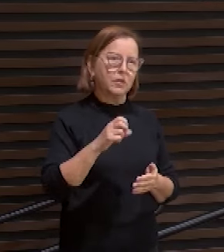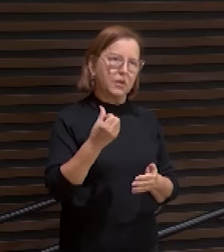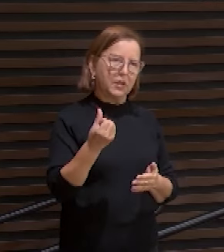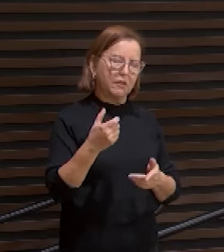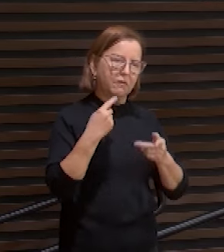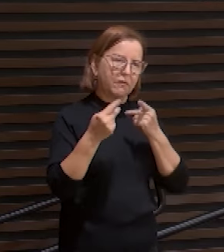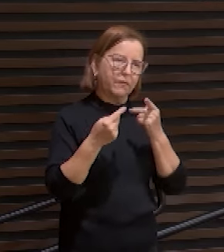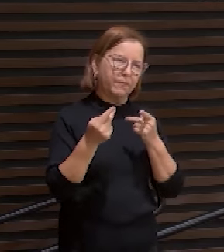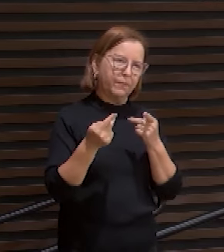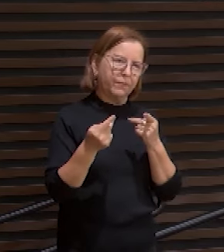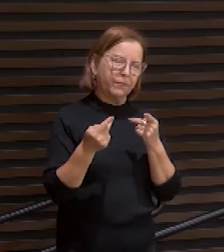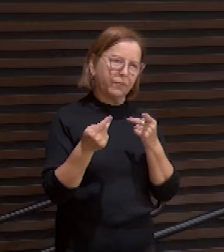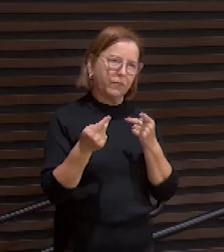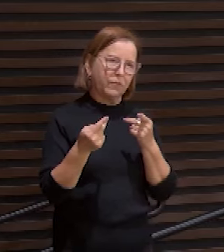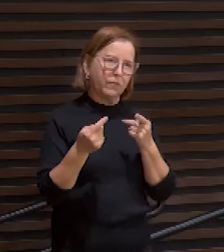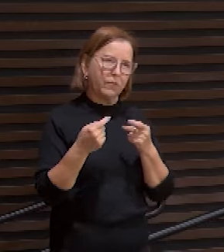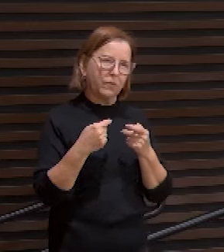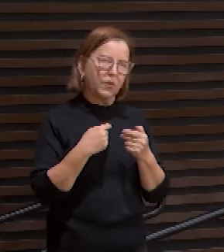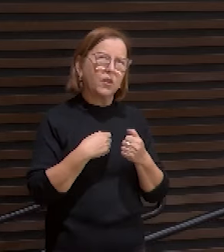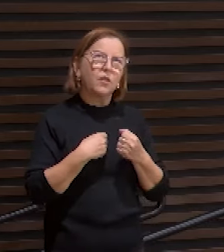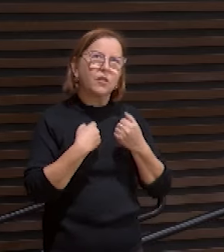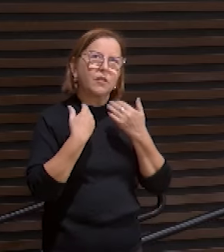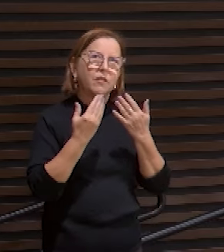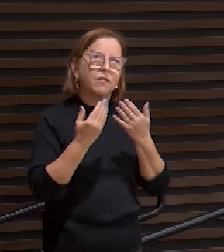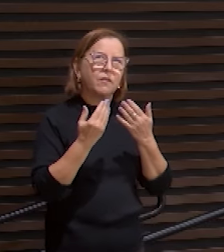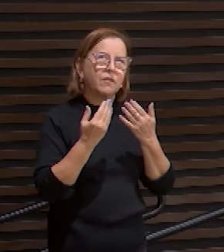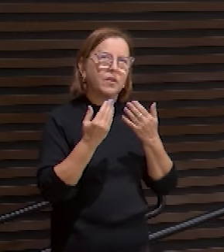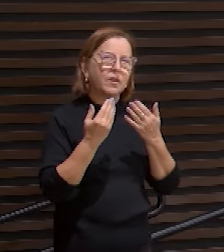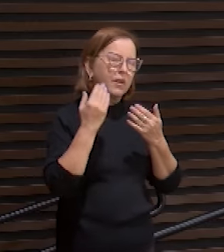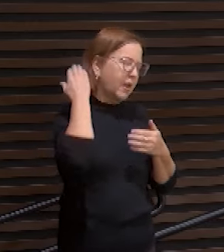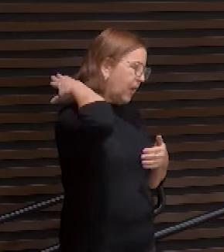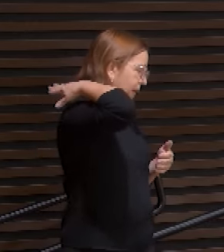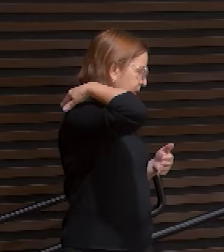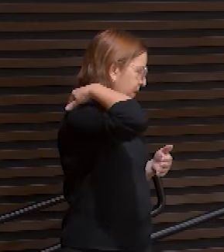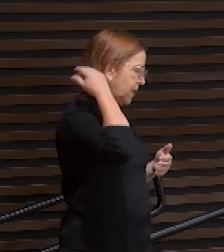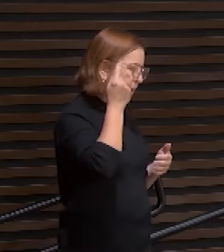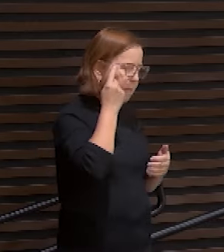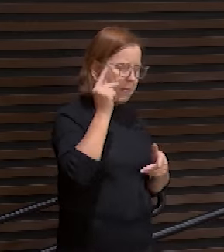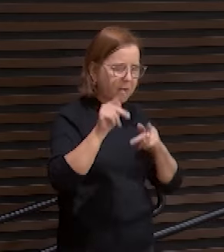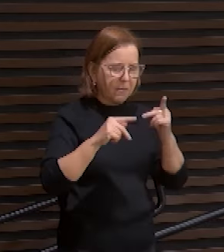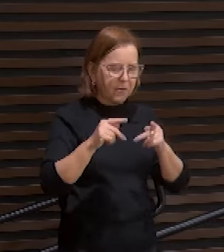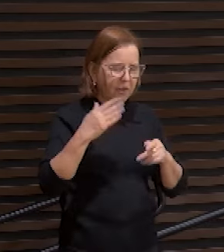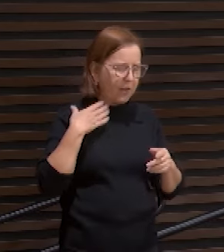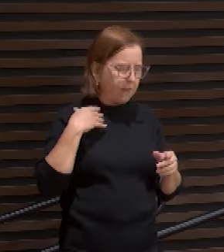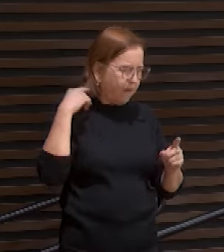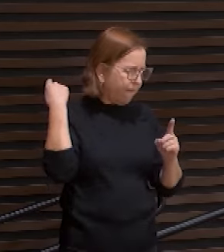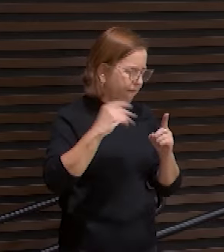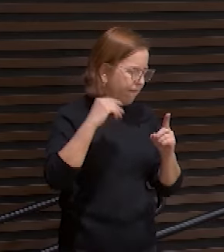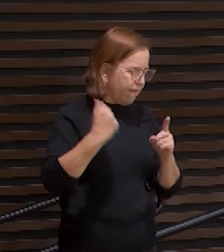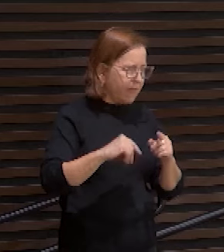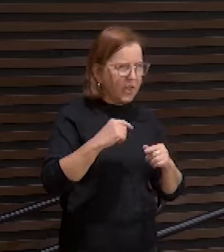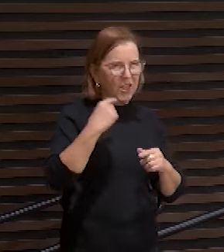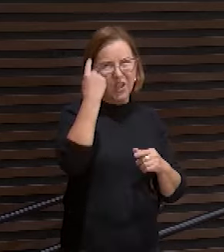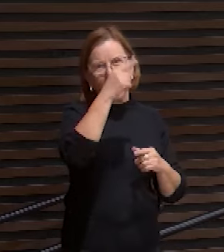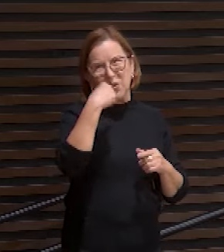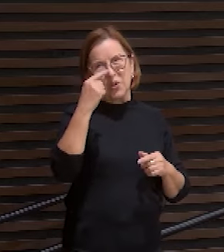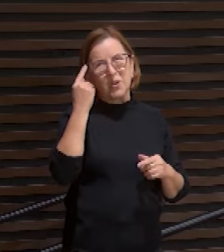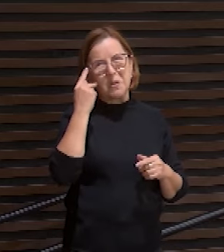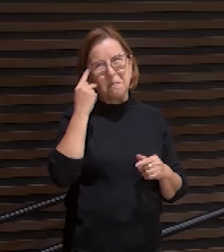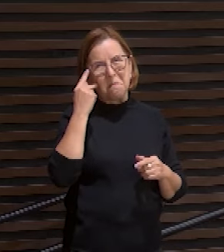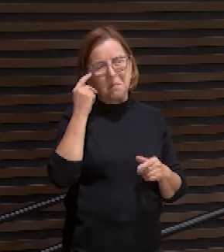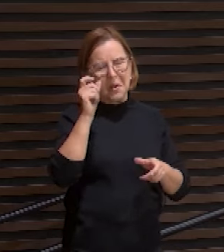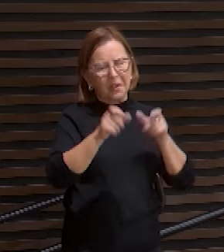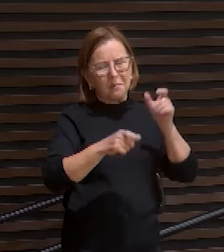Ele diz assim, eu ofereci as costas aos que me feriam e as faces aos que me arrancavam os